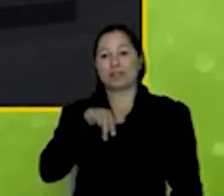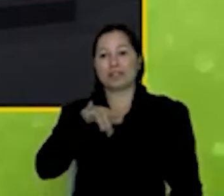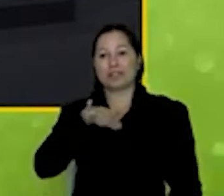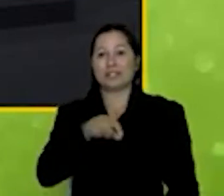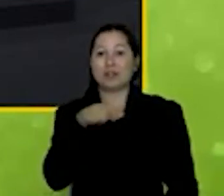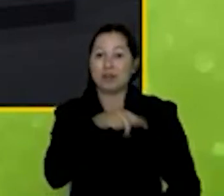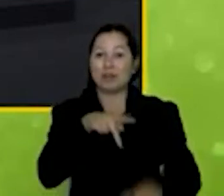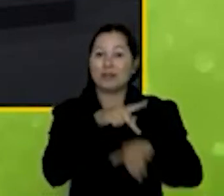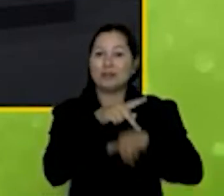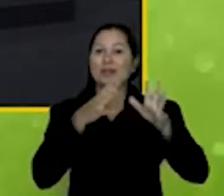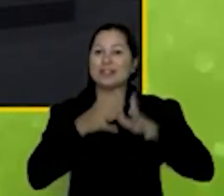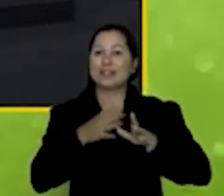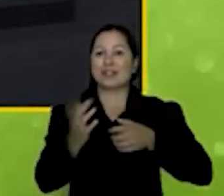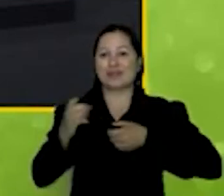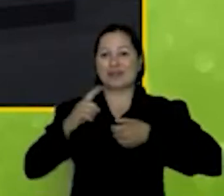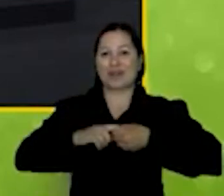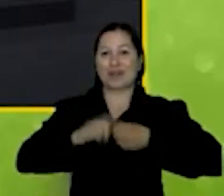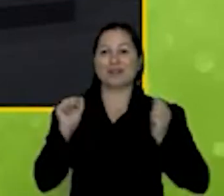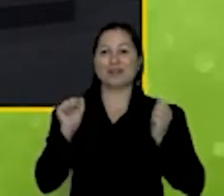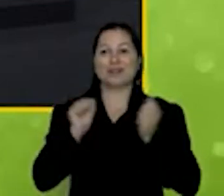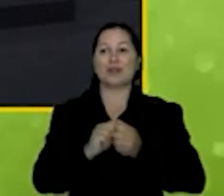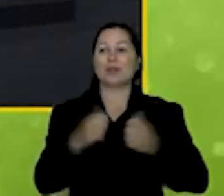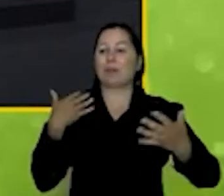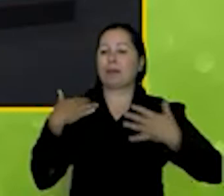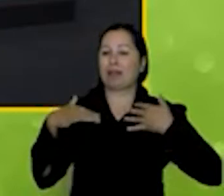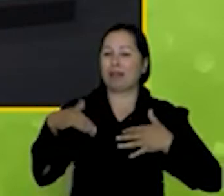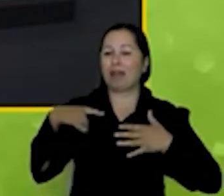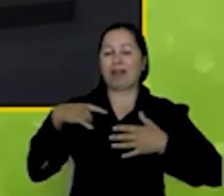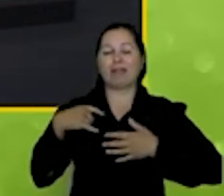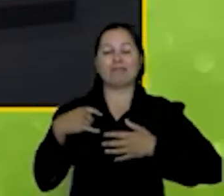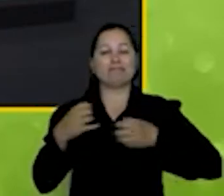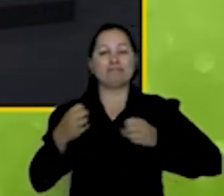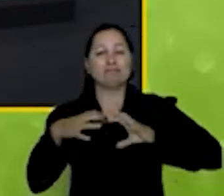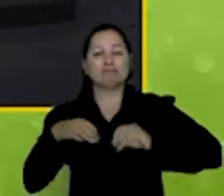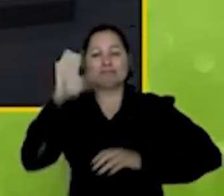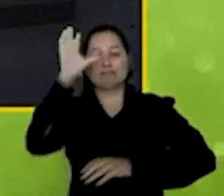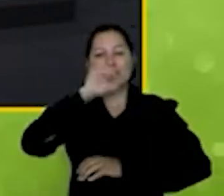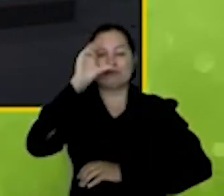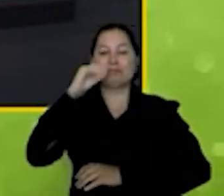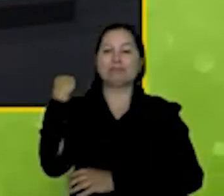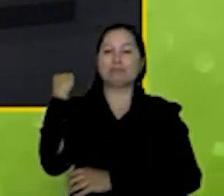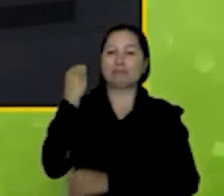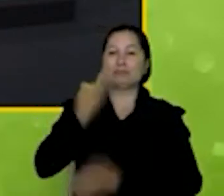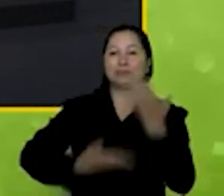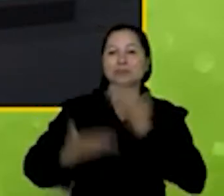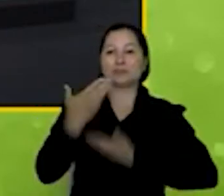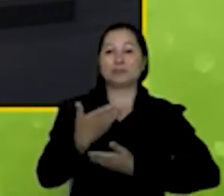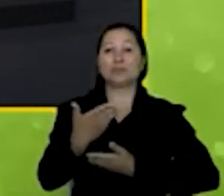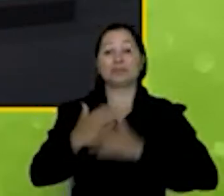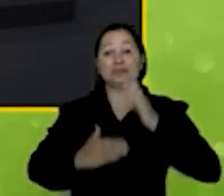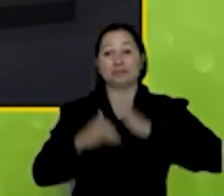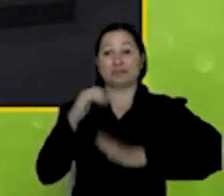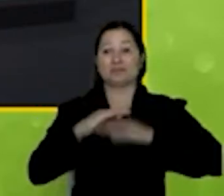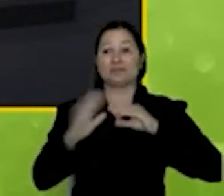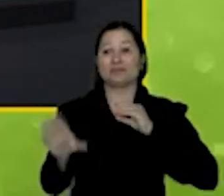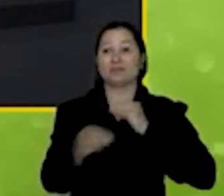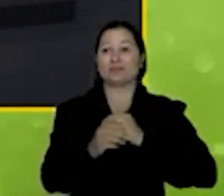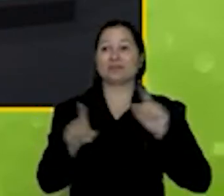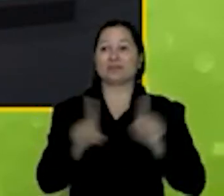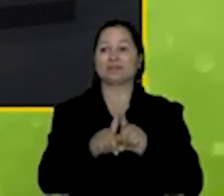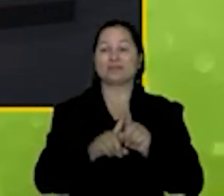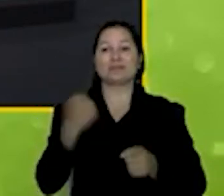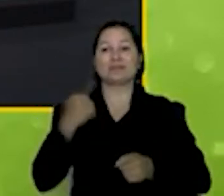Glasgow voltando com muitos insights ensinamentos experiências que vão contribuir bastante e queria também mais uma vez